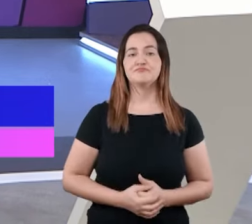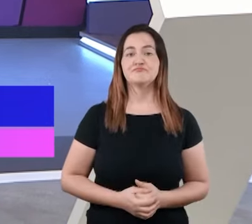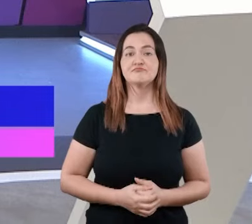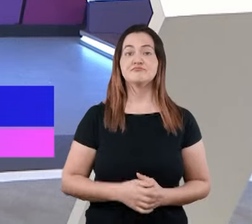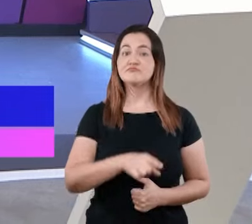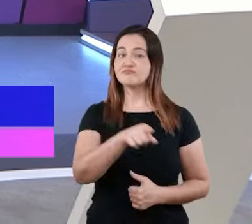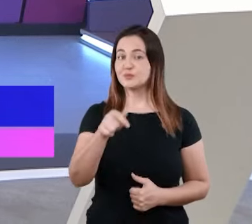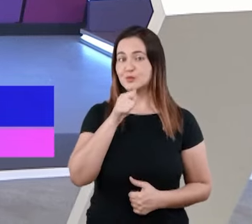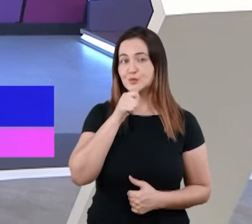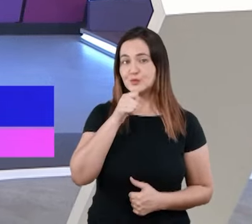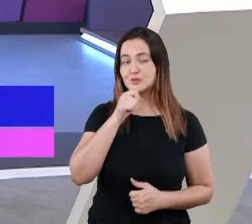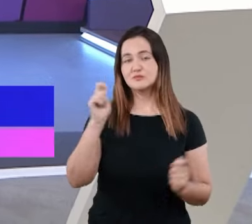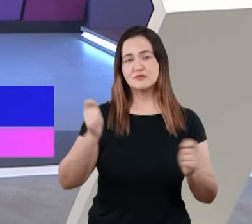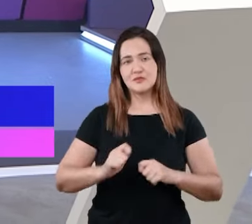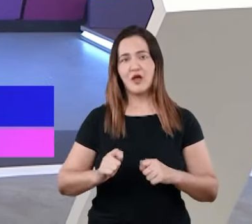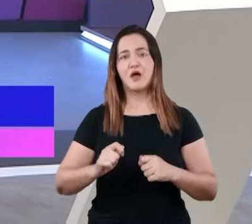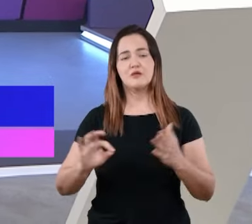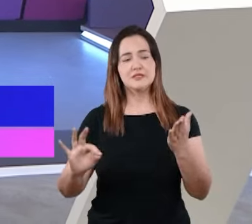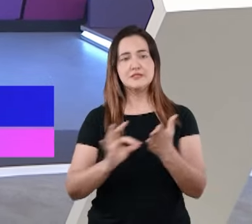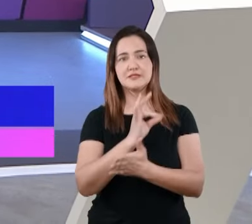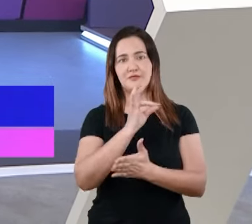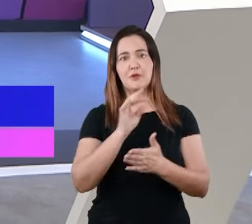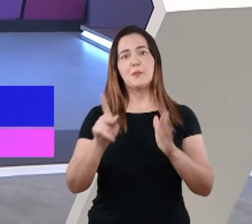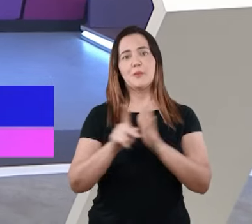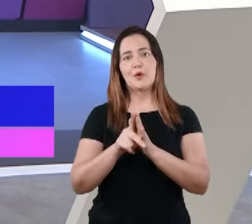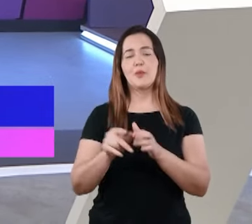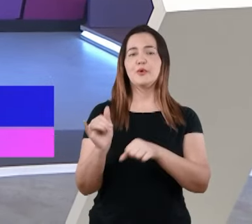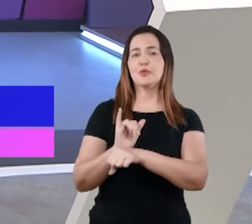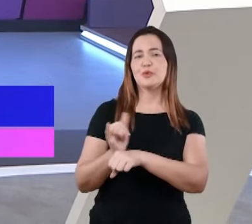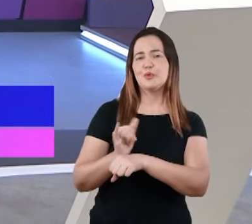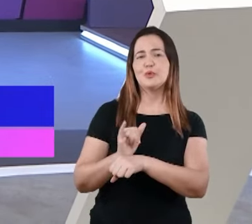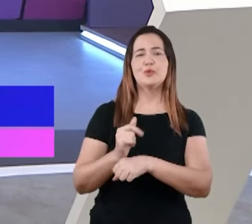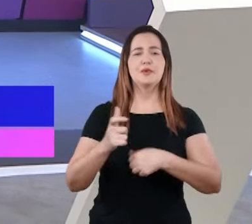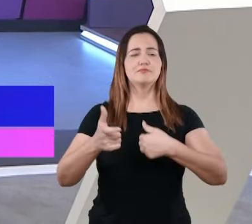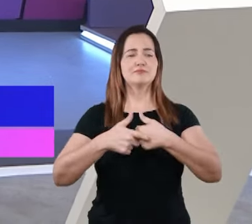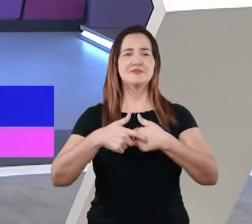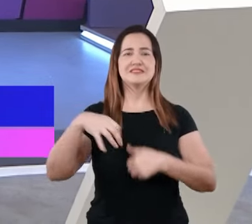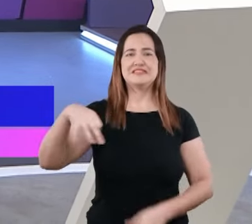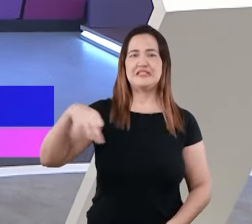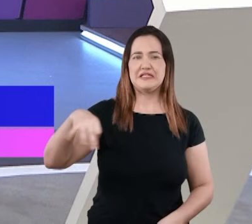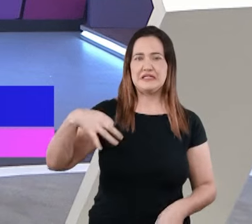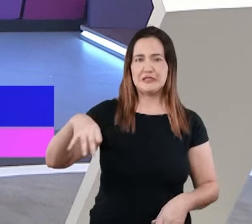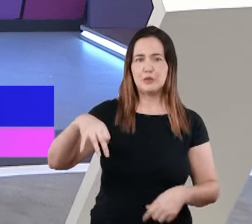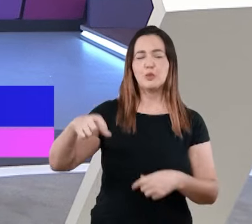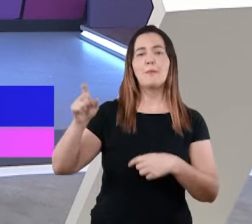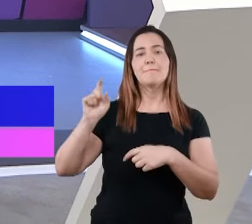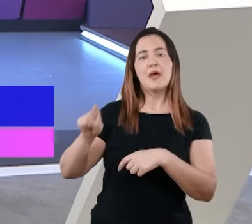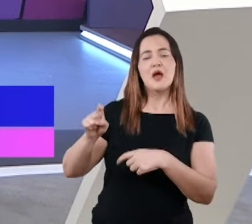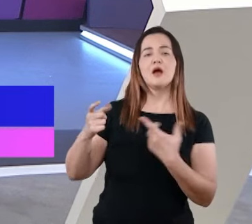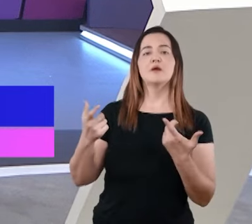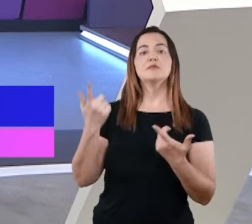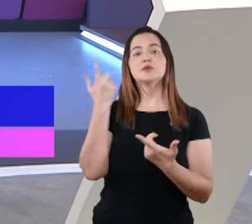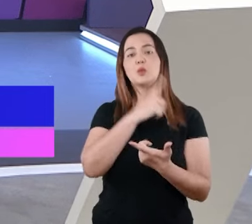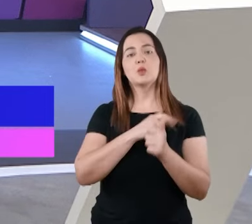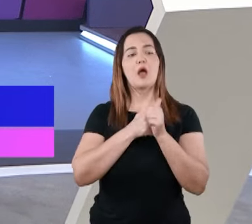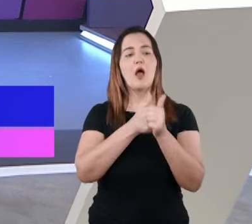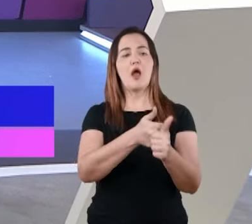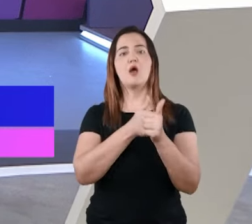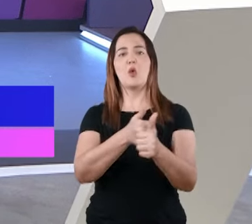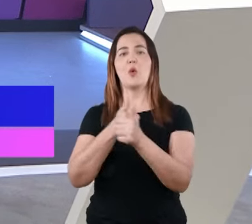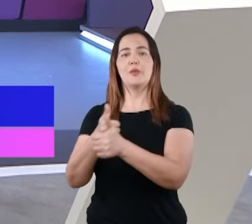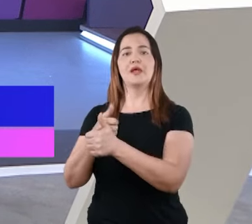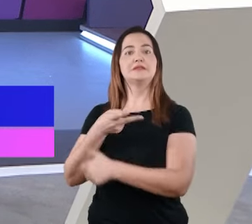sua disposição. Então, se você não se inscreveu, se inscreve lá no nosso canal, ativa o sininho, aquelas coisas que você já conhece, para que você fique